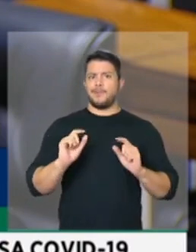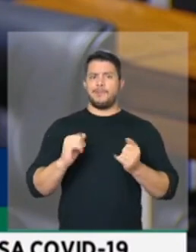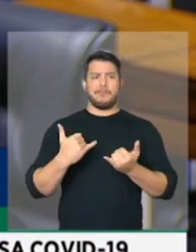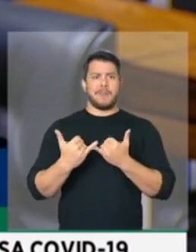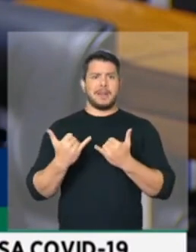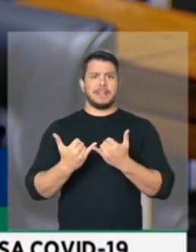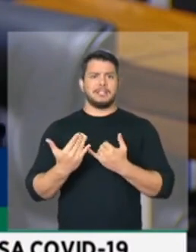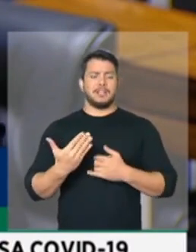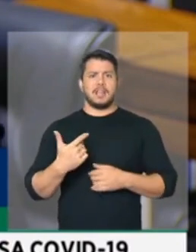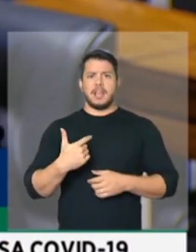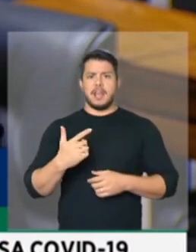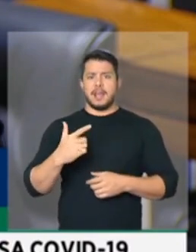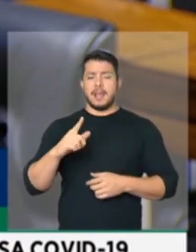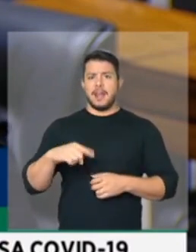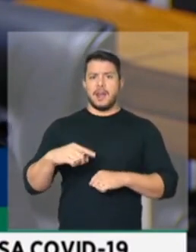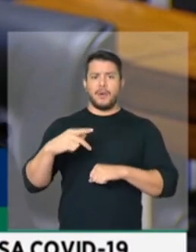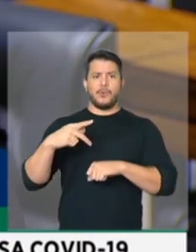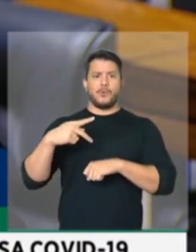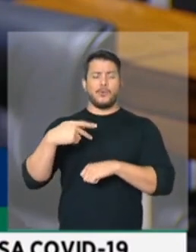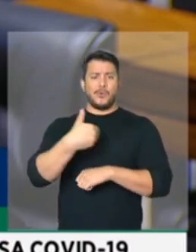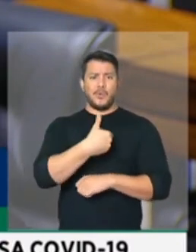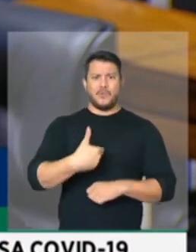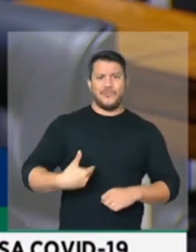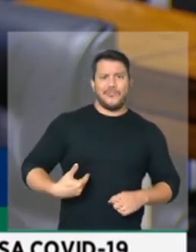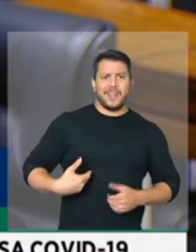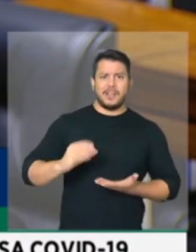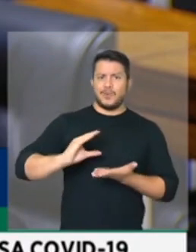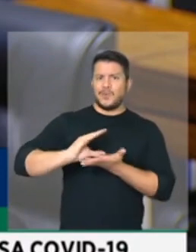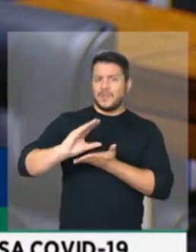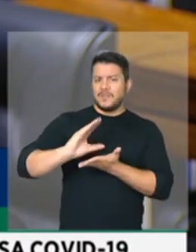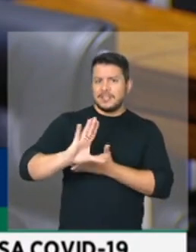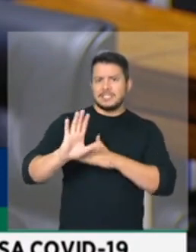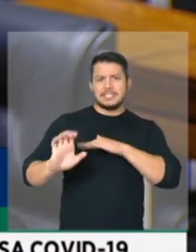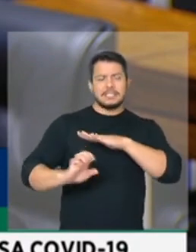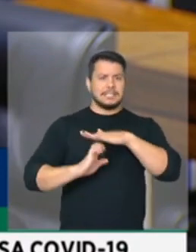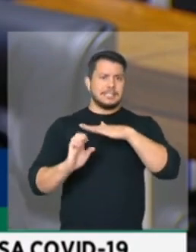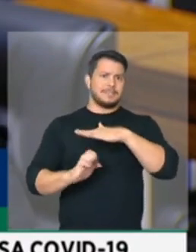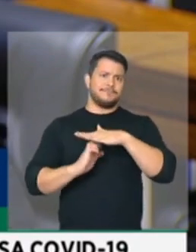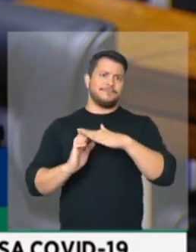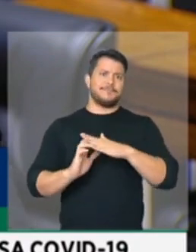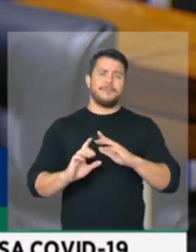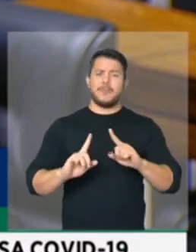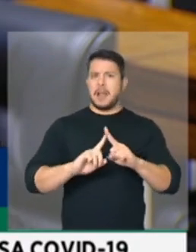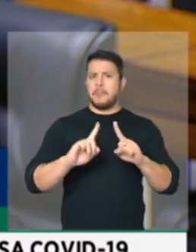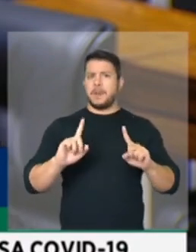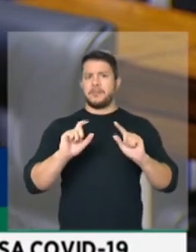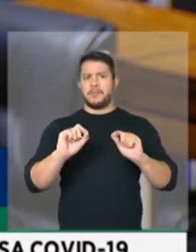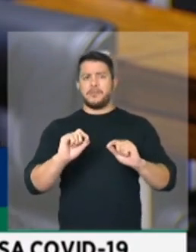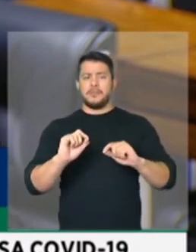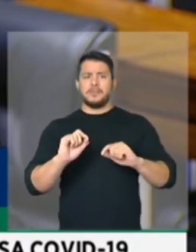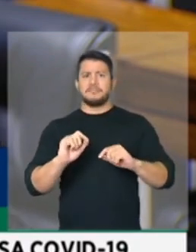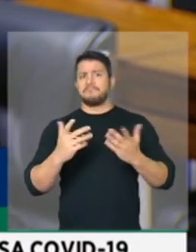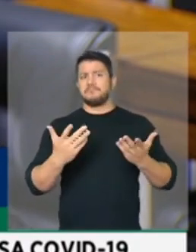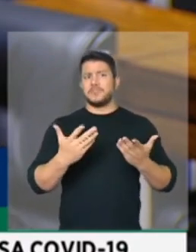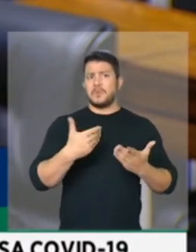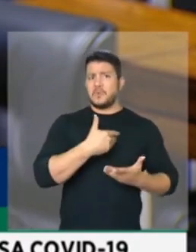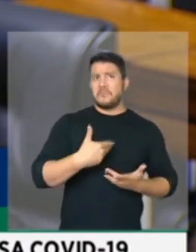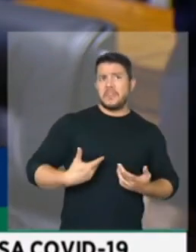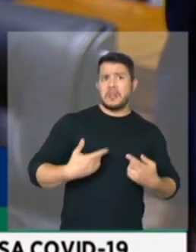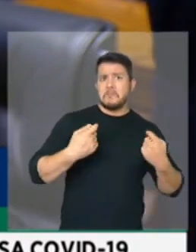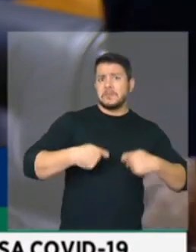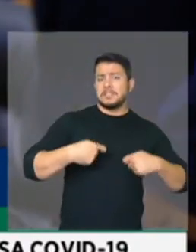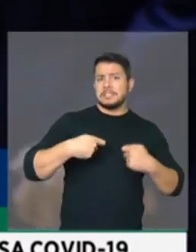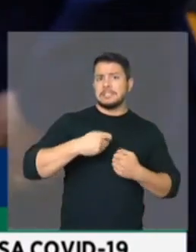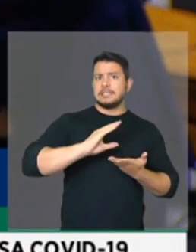investindo em empresas para fazer essas pesquisas, mas depois diz que o Estado tem que investir para que